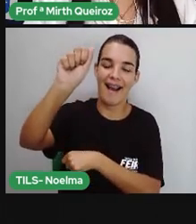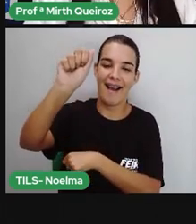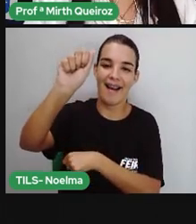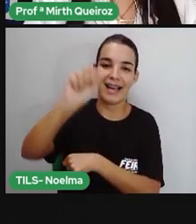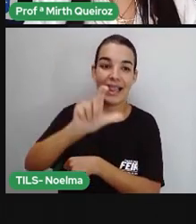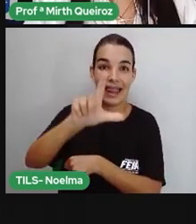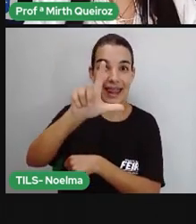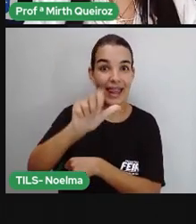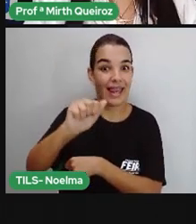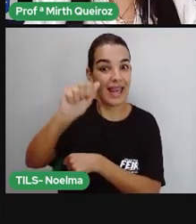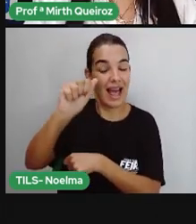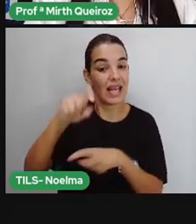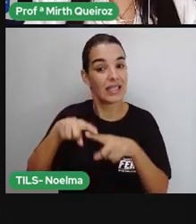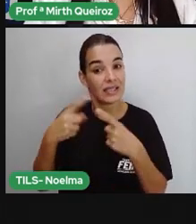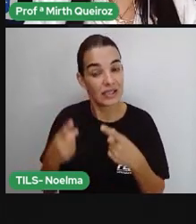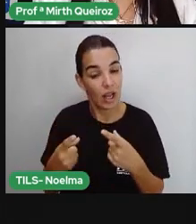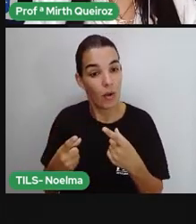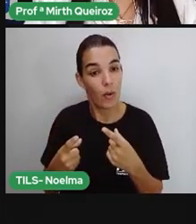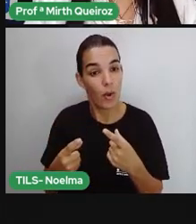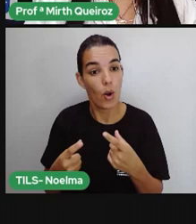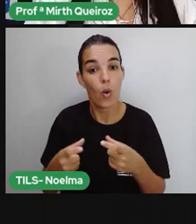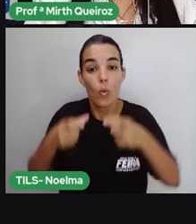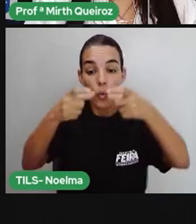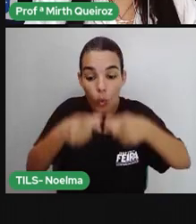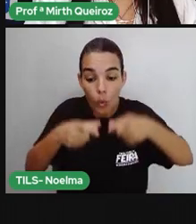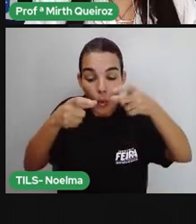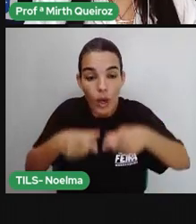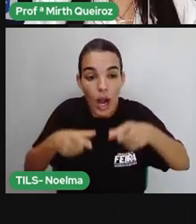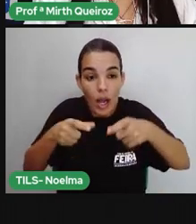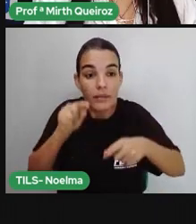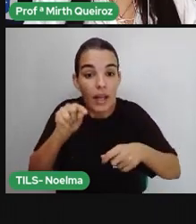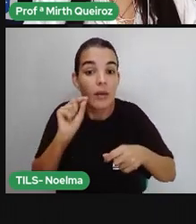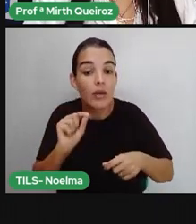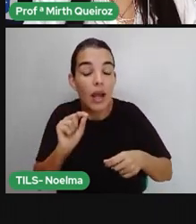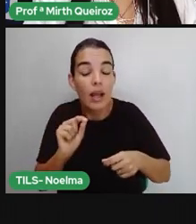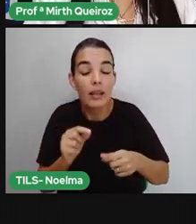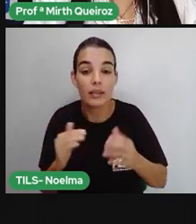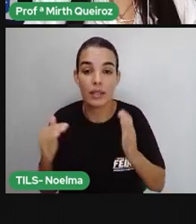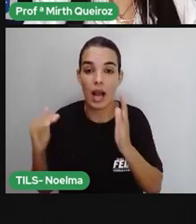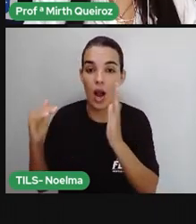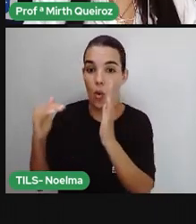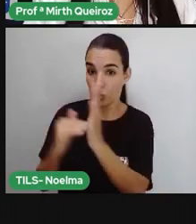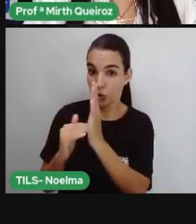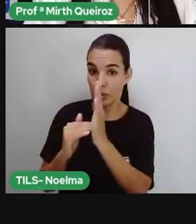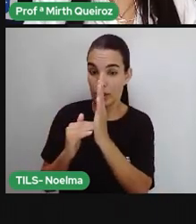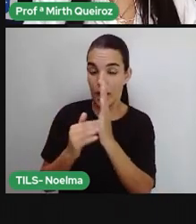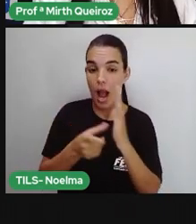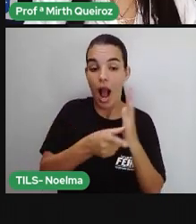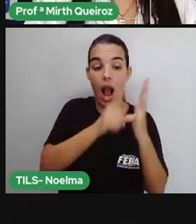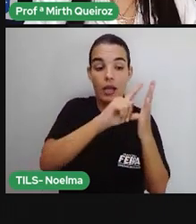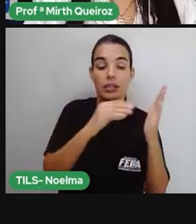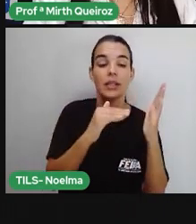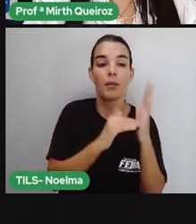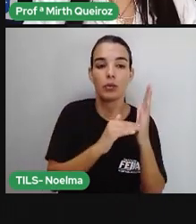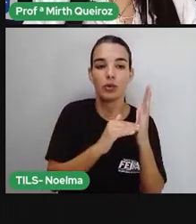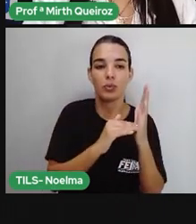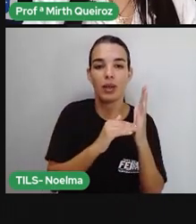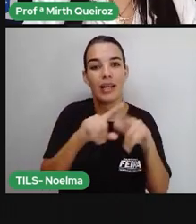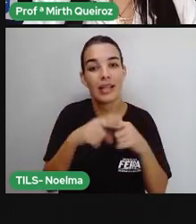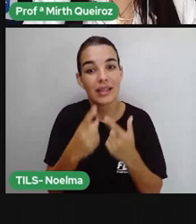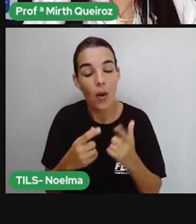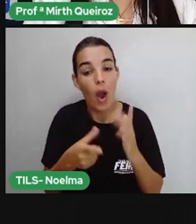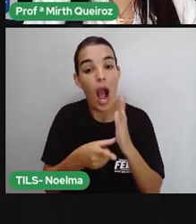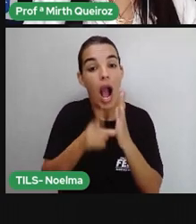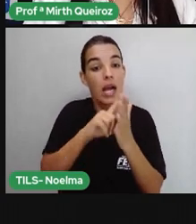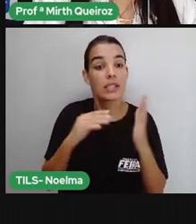lá. E ela ocupa que posição nessa palavra? Vamos ver. Última. Penúltima. Se ela